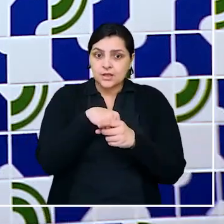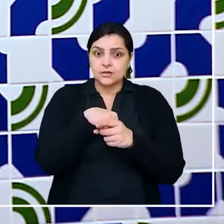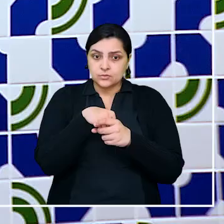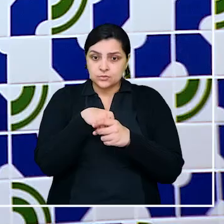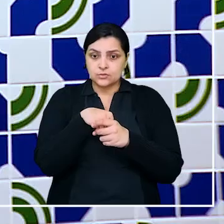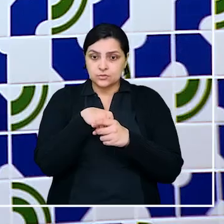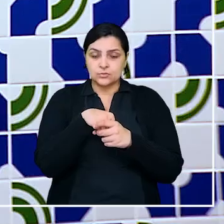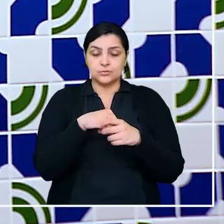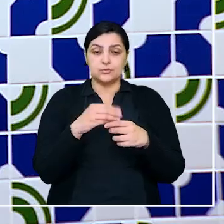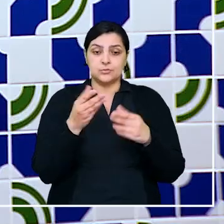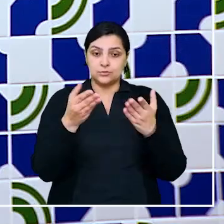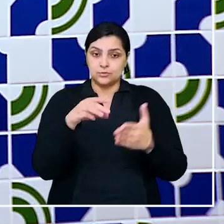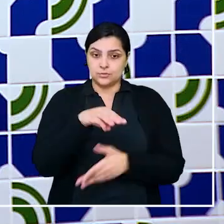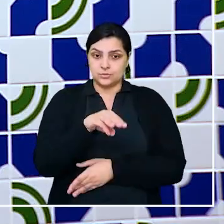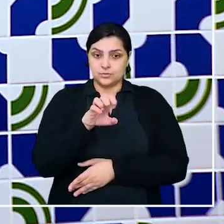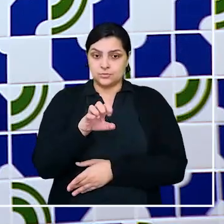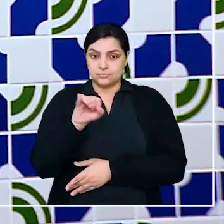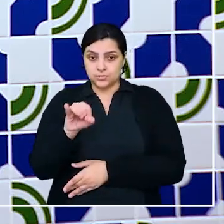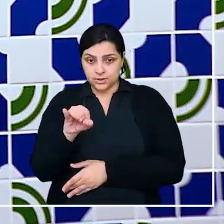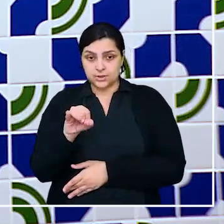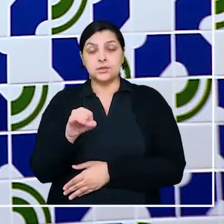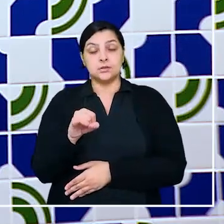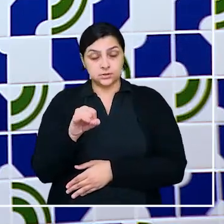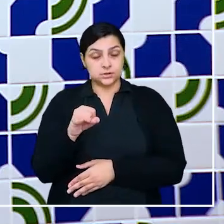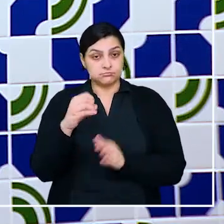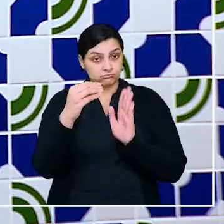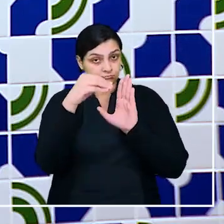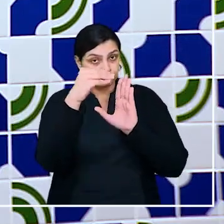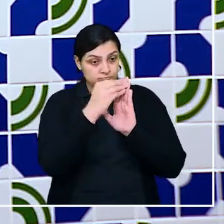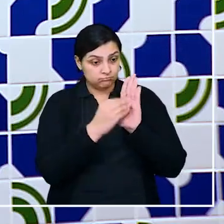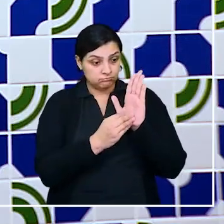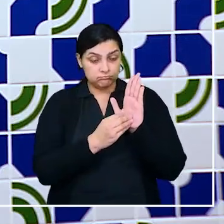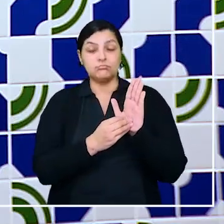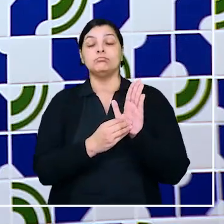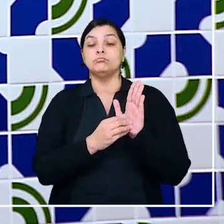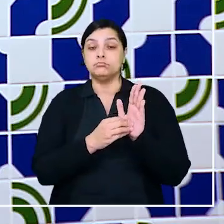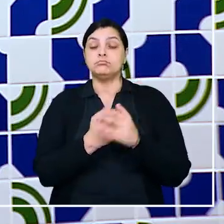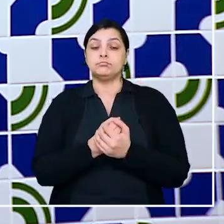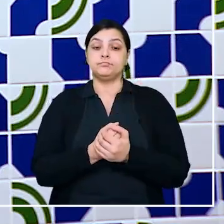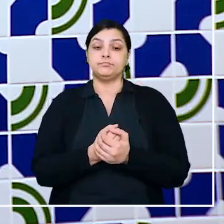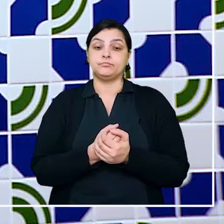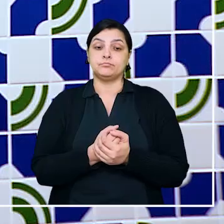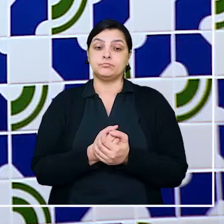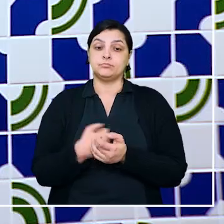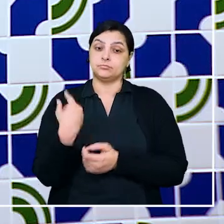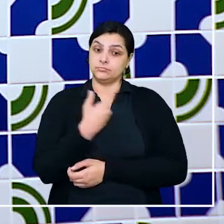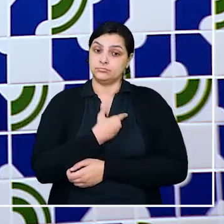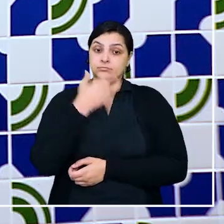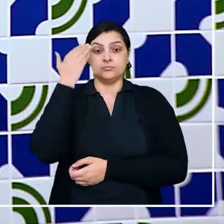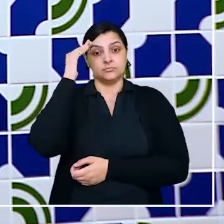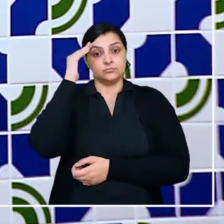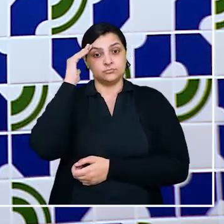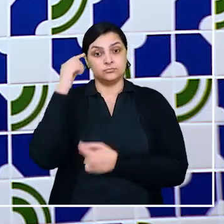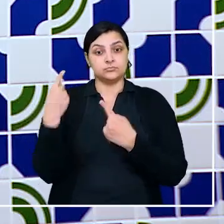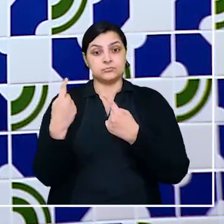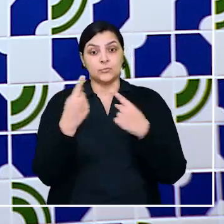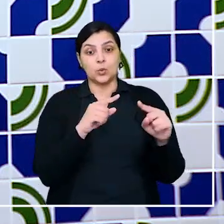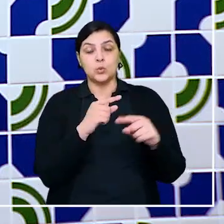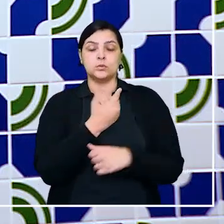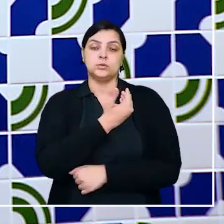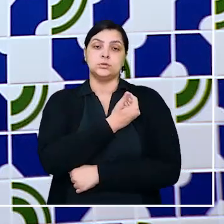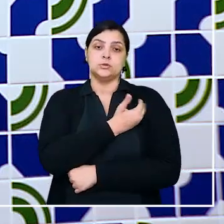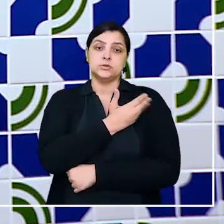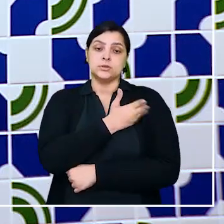a condição de microempreendedores, pressupõe o combate à